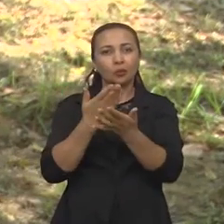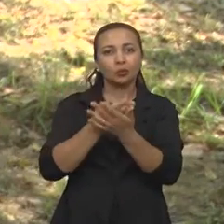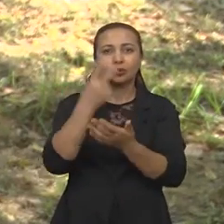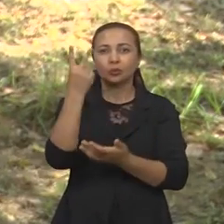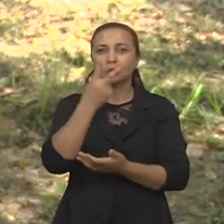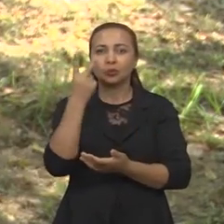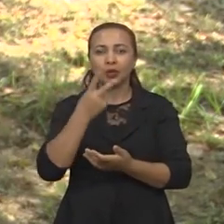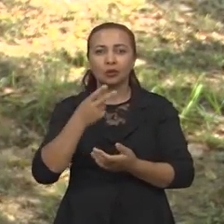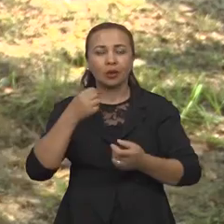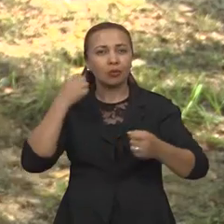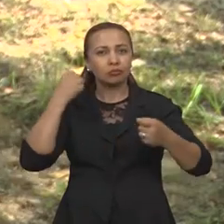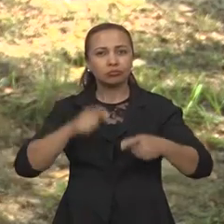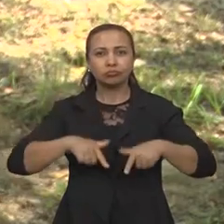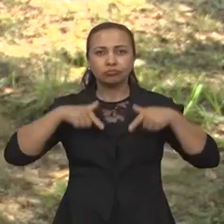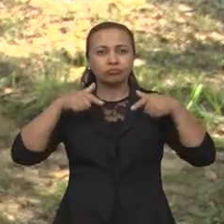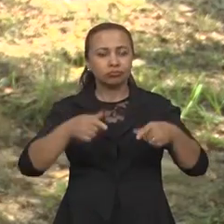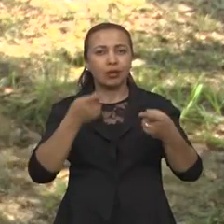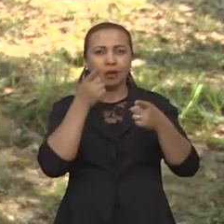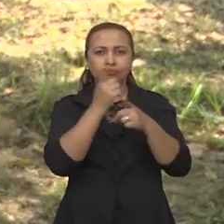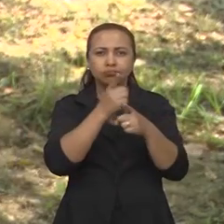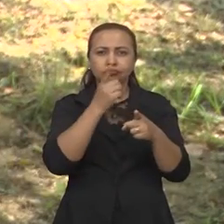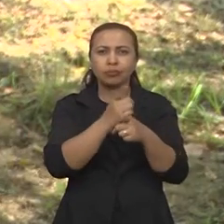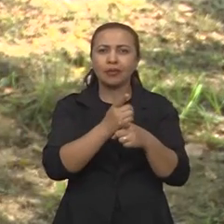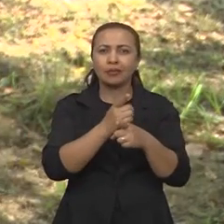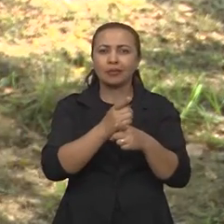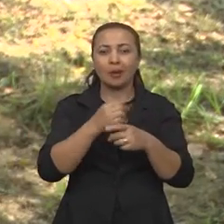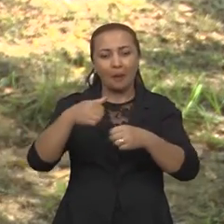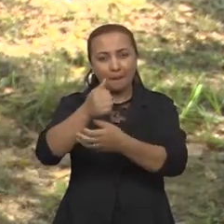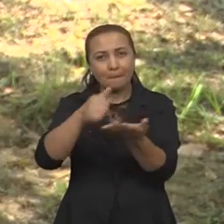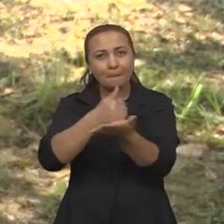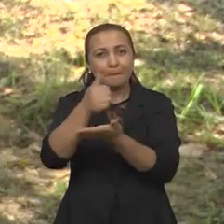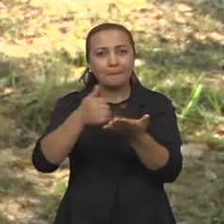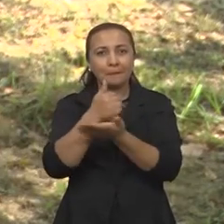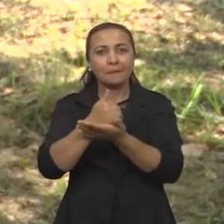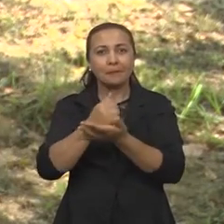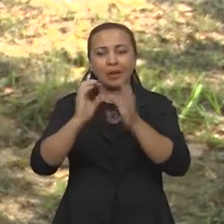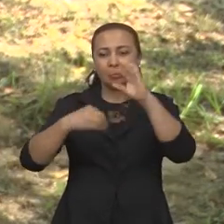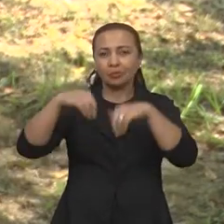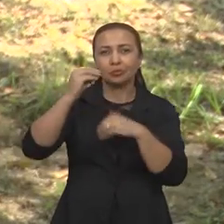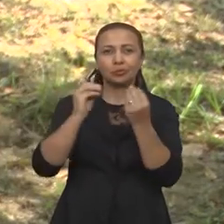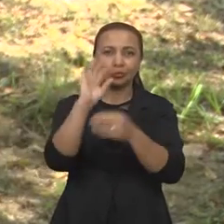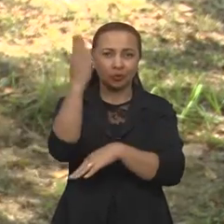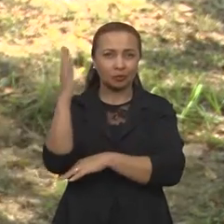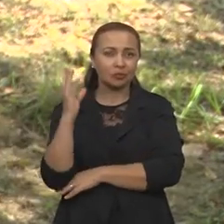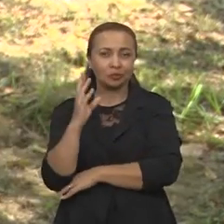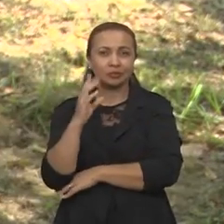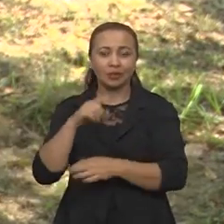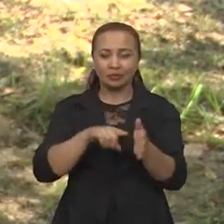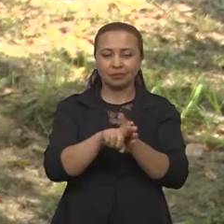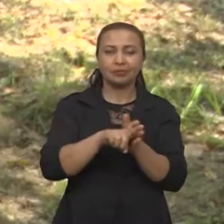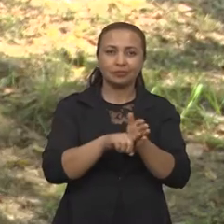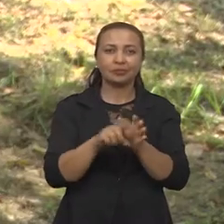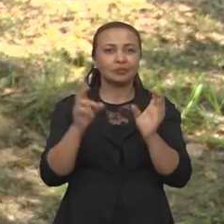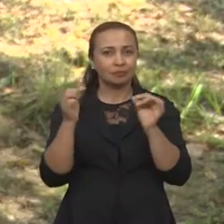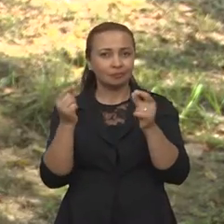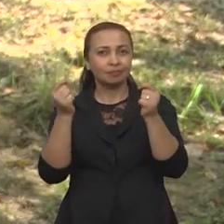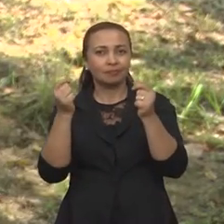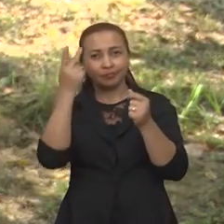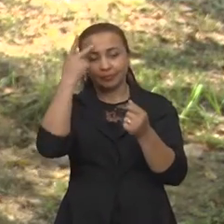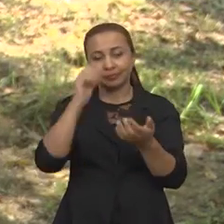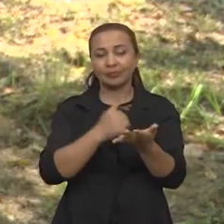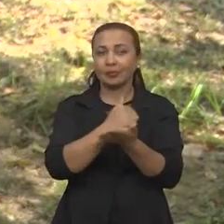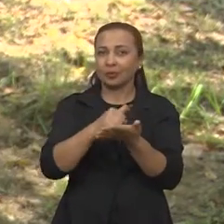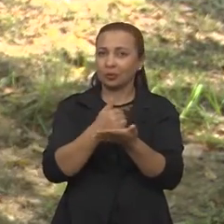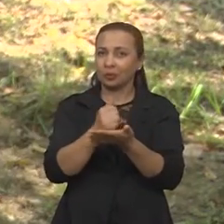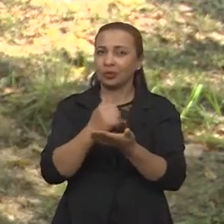de dois inibidores da Covid-19 com base em moléculas dessas plantas. As pesquisas são financiadas para a produção de